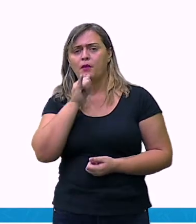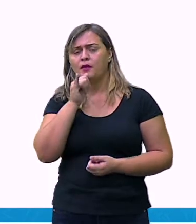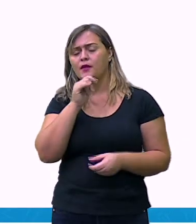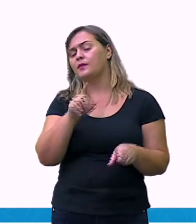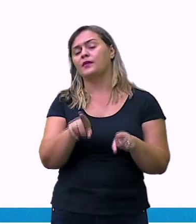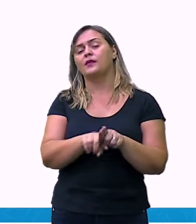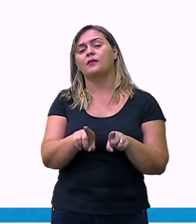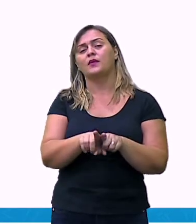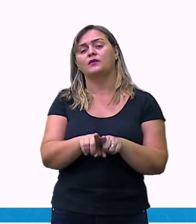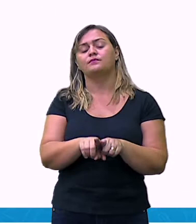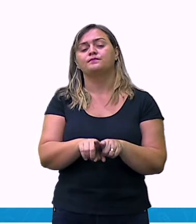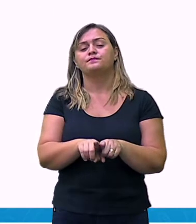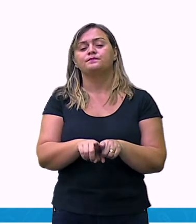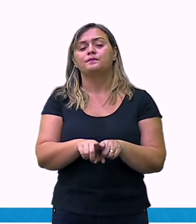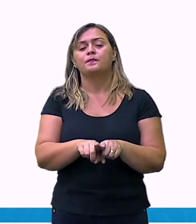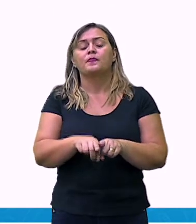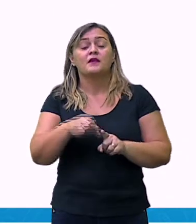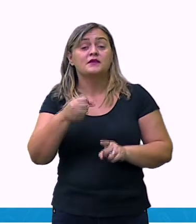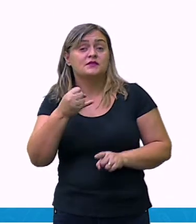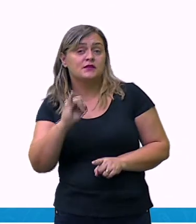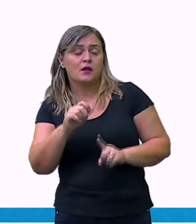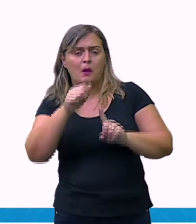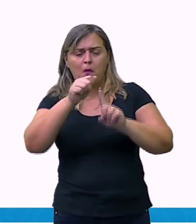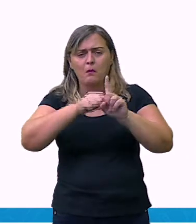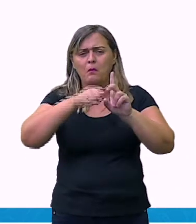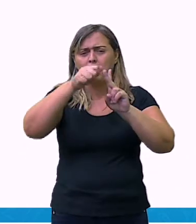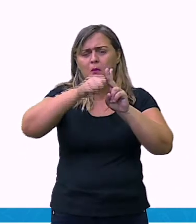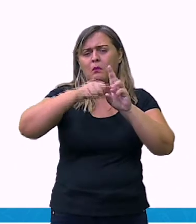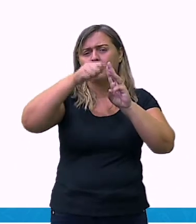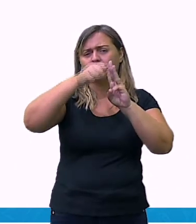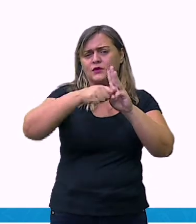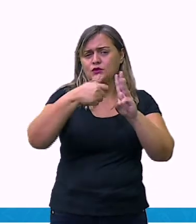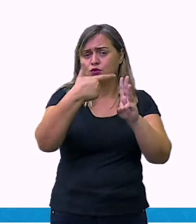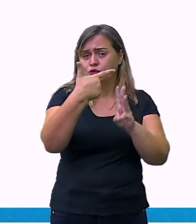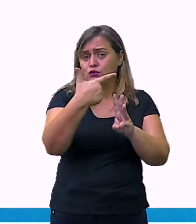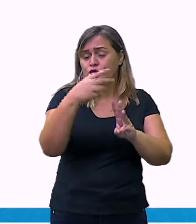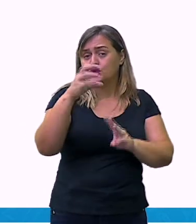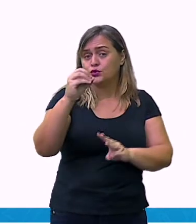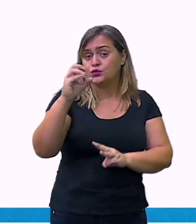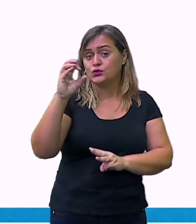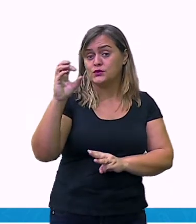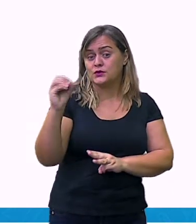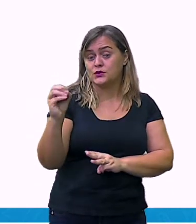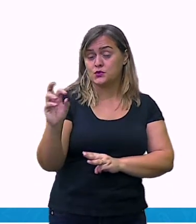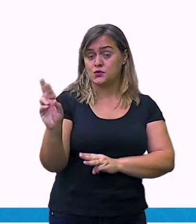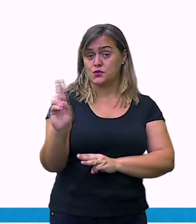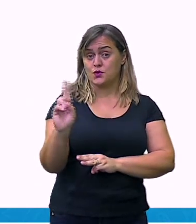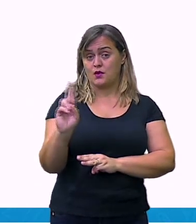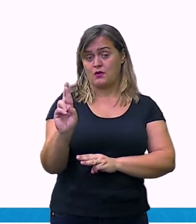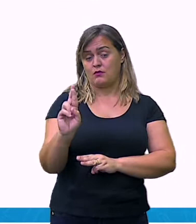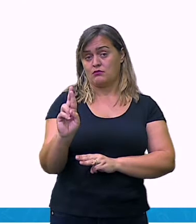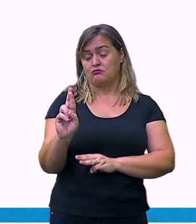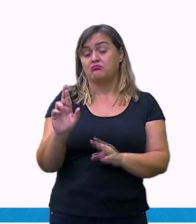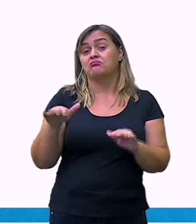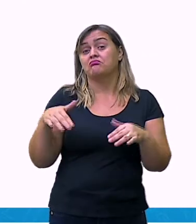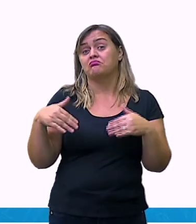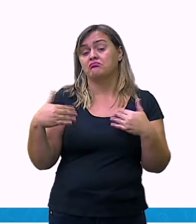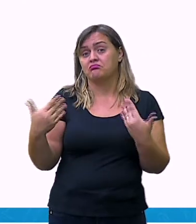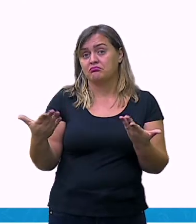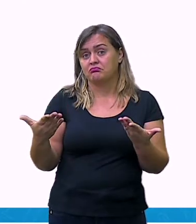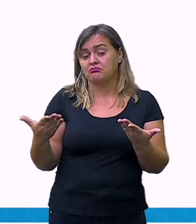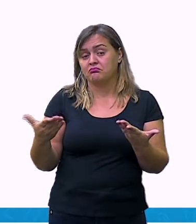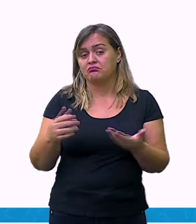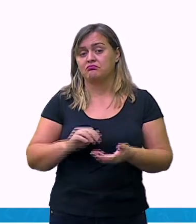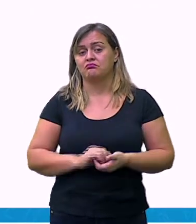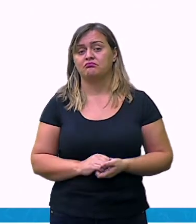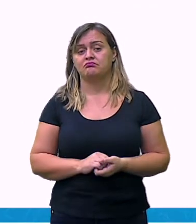200 reais, isso significa que eu tenho 100 mais 100. Então, eu preciso aumentar 20